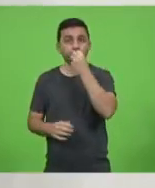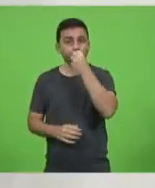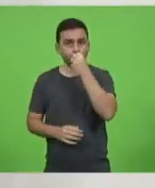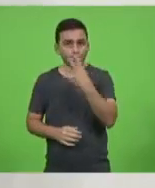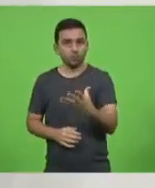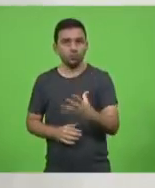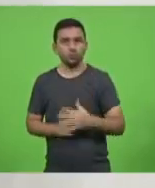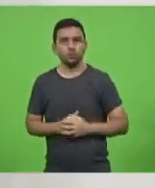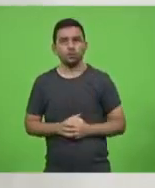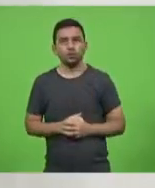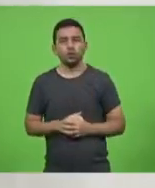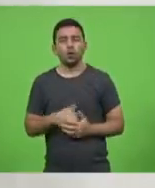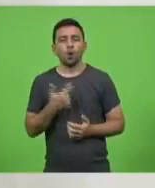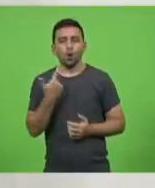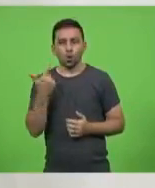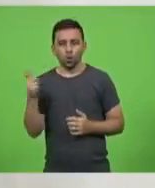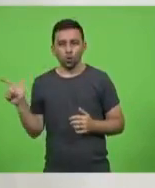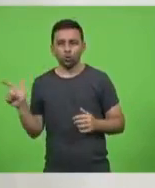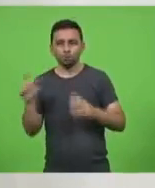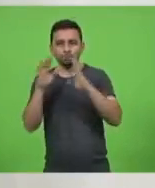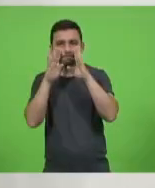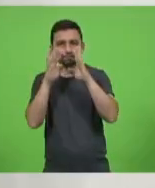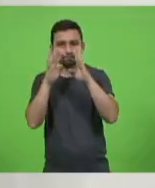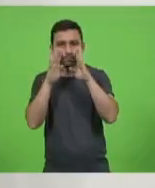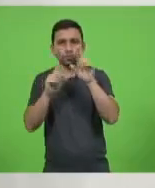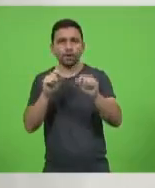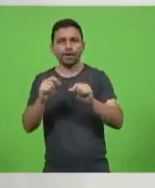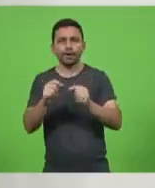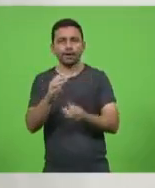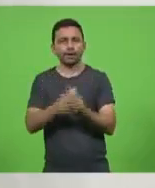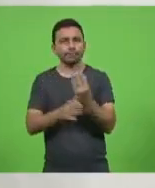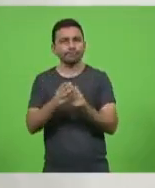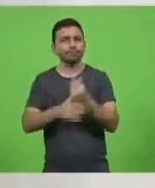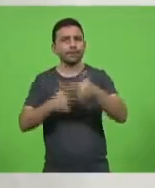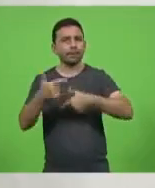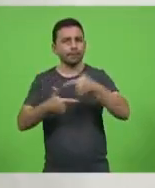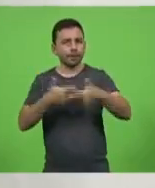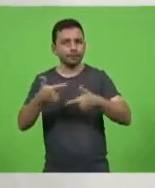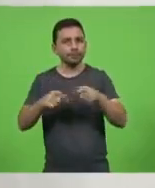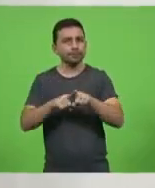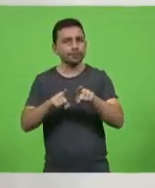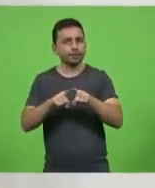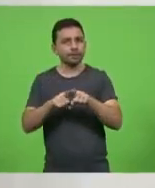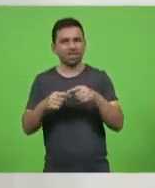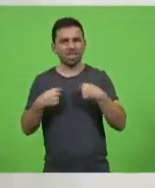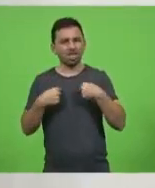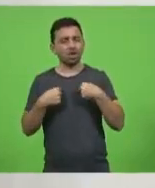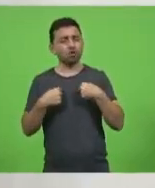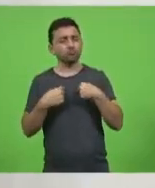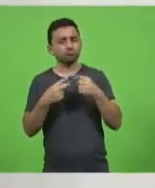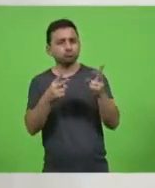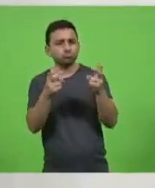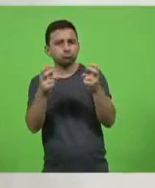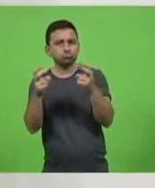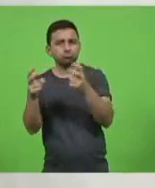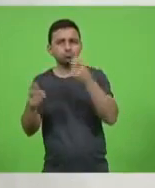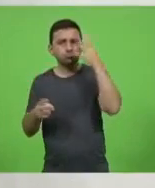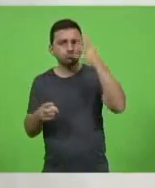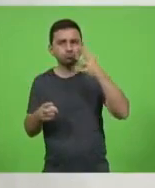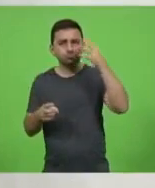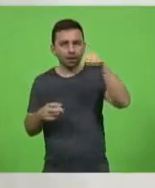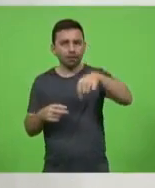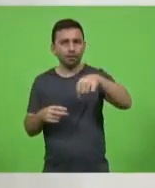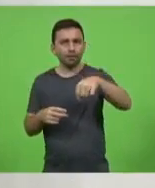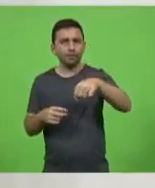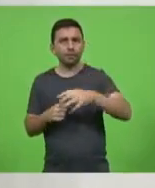Um outro aspecto que chama a atenção é na questão da geração de empregos. Ouvi aqui várias manifestações e,